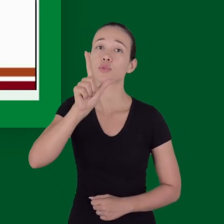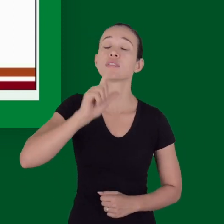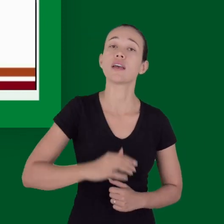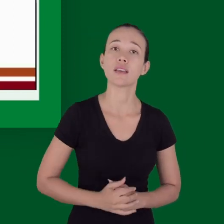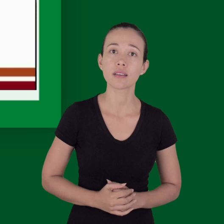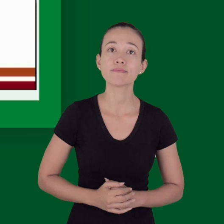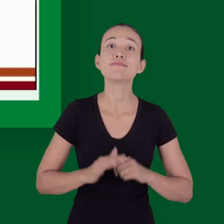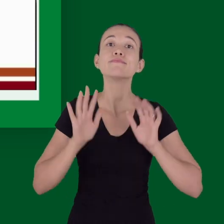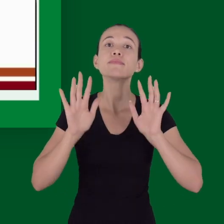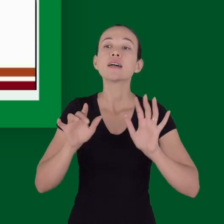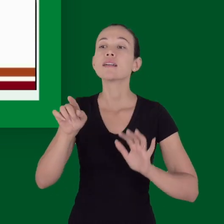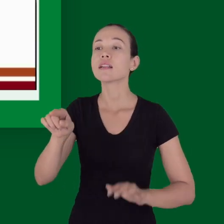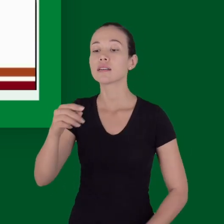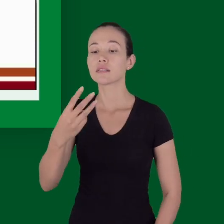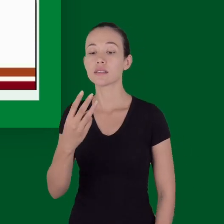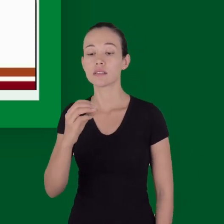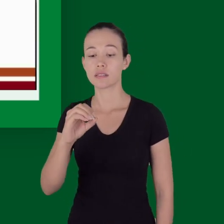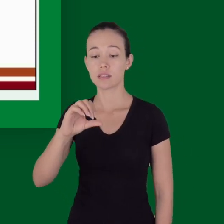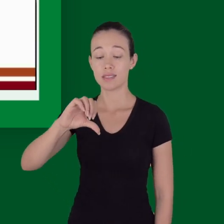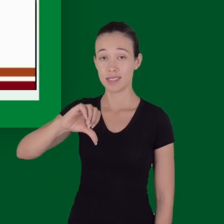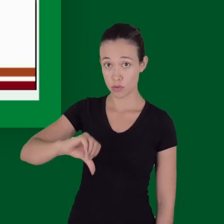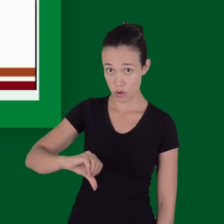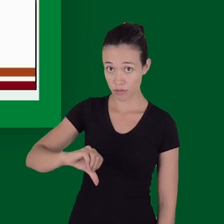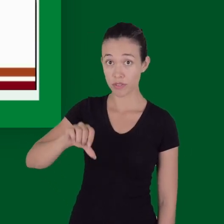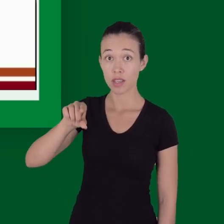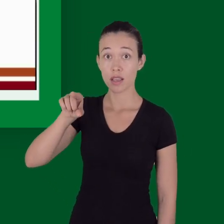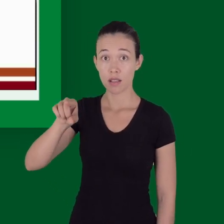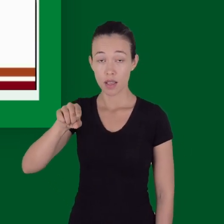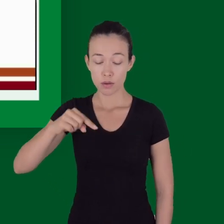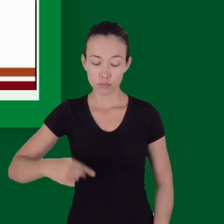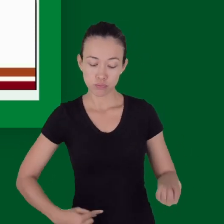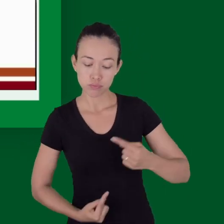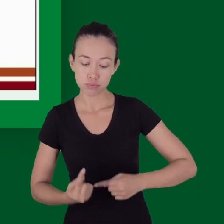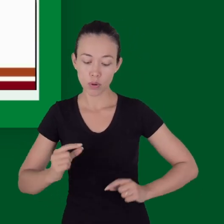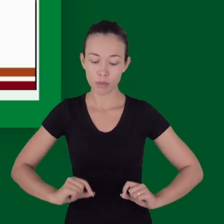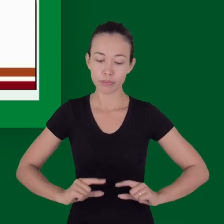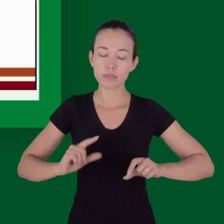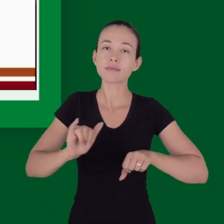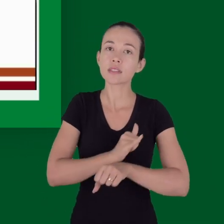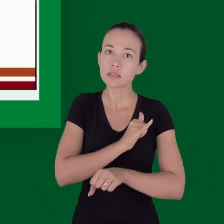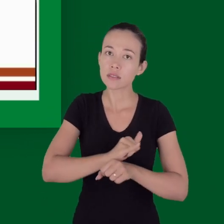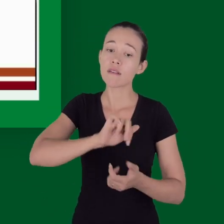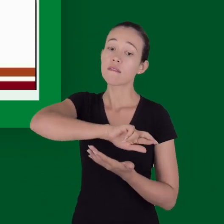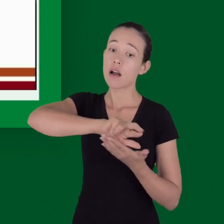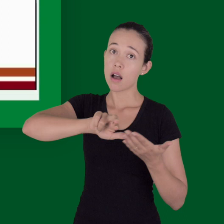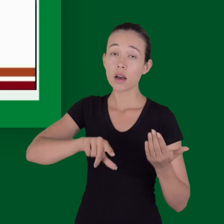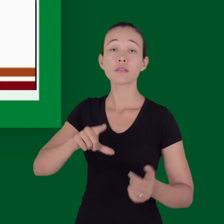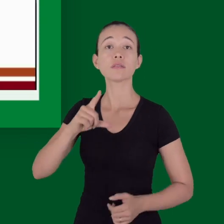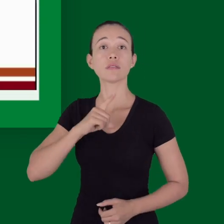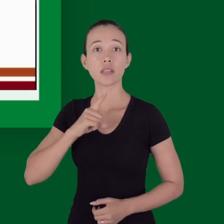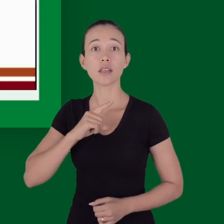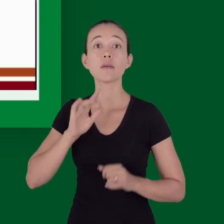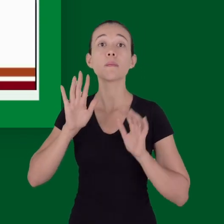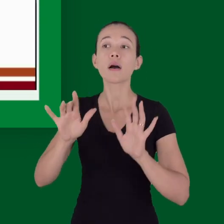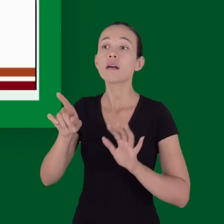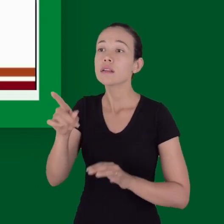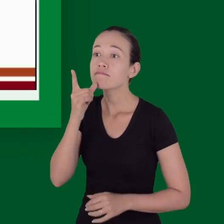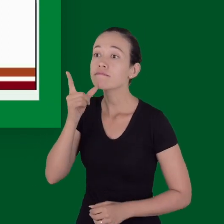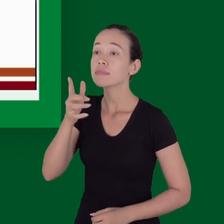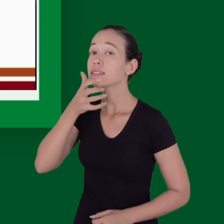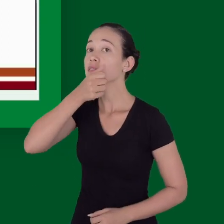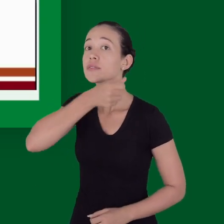ressuscitação polêmica e desses 70% sobreviveram em 309 pacientes foi feita uma ressuscitação polêmica